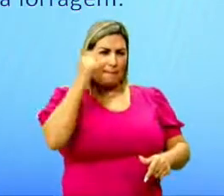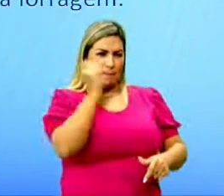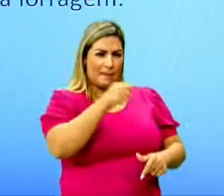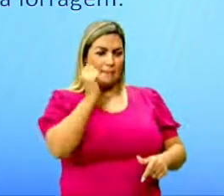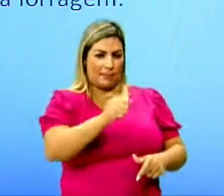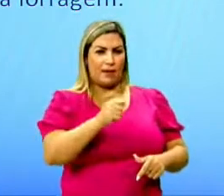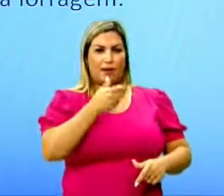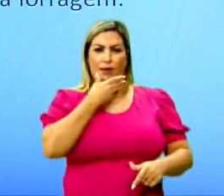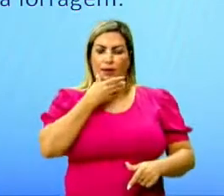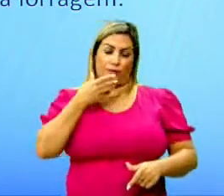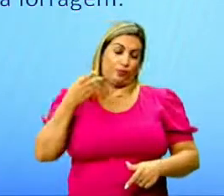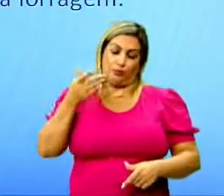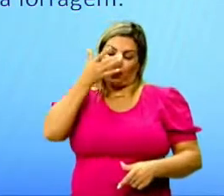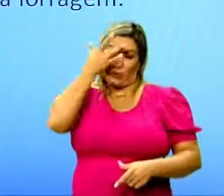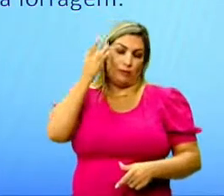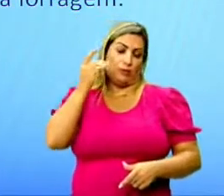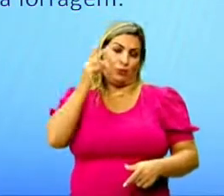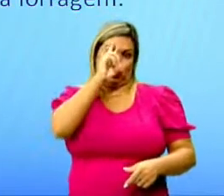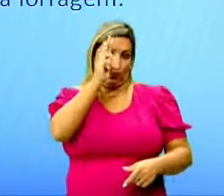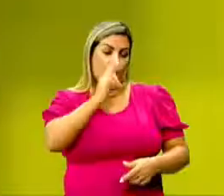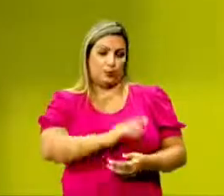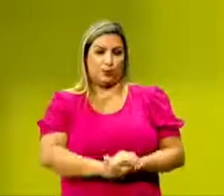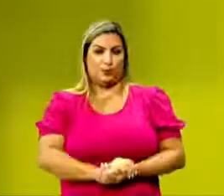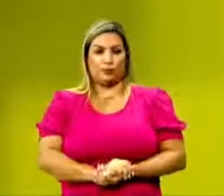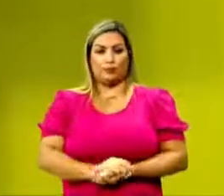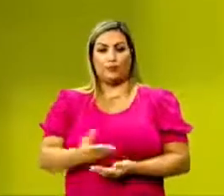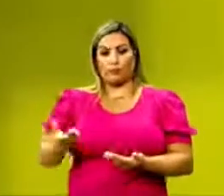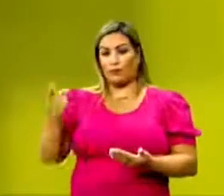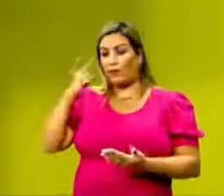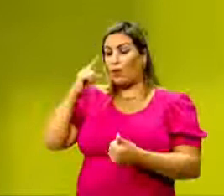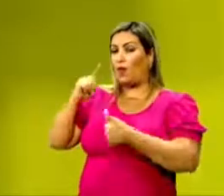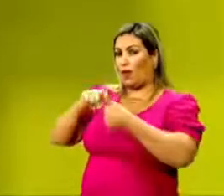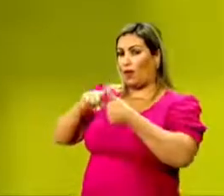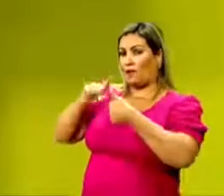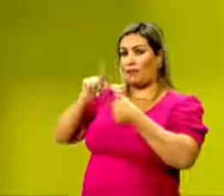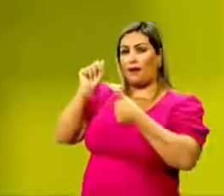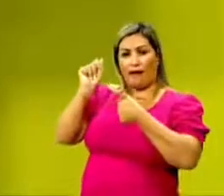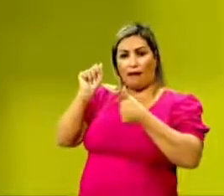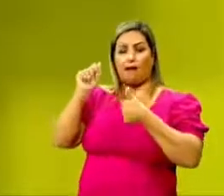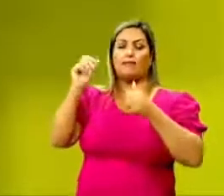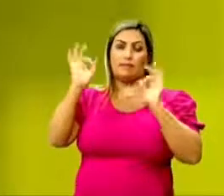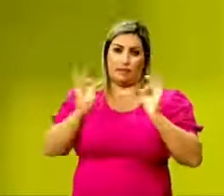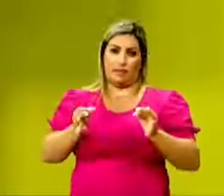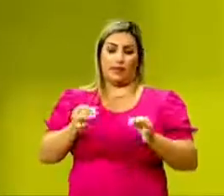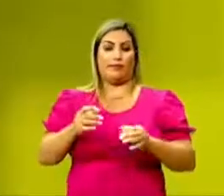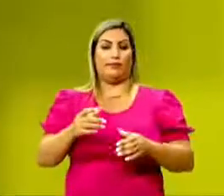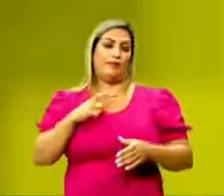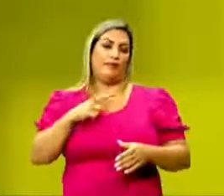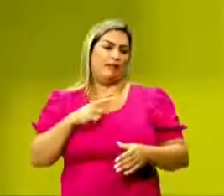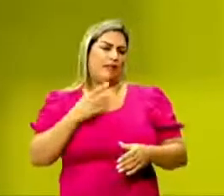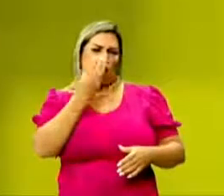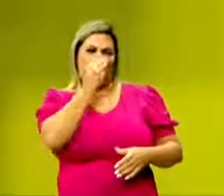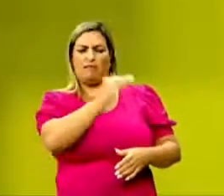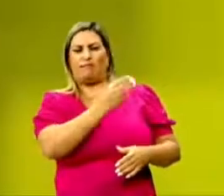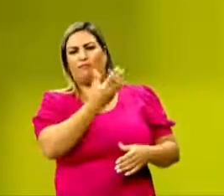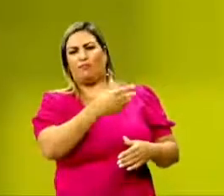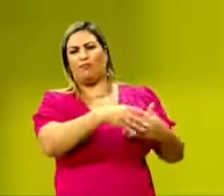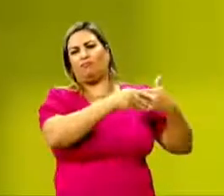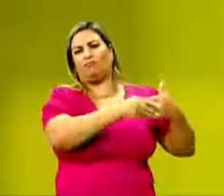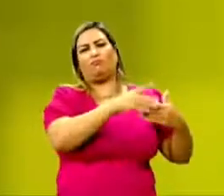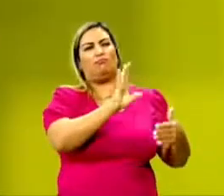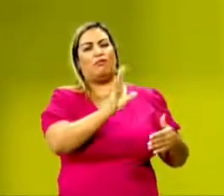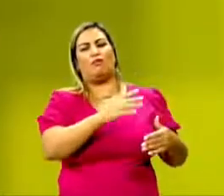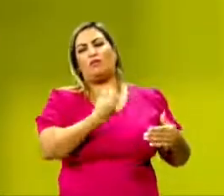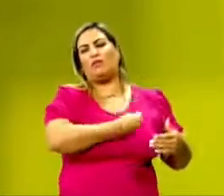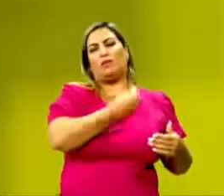asneiro. Então, o burro selvagem descarta a possibilidade até de felicitá-lo, porque a vida